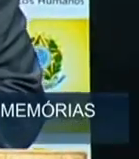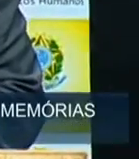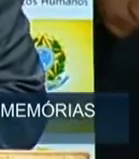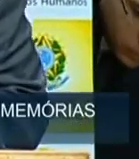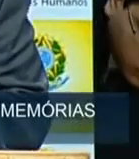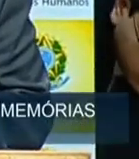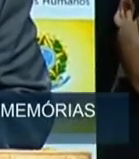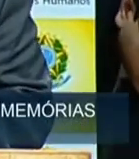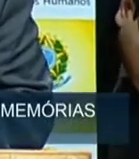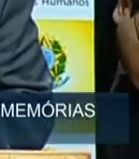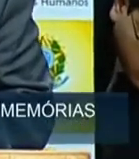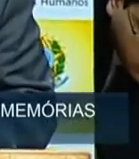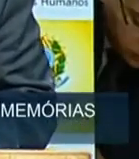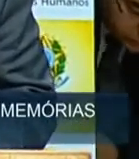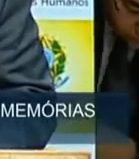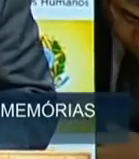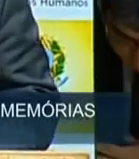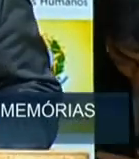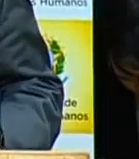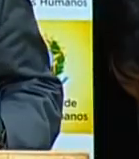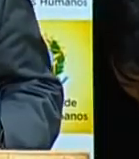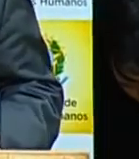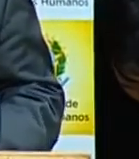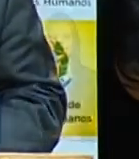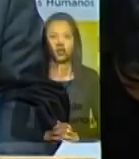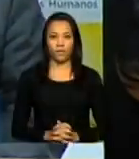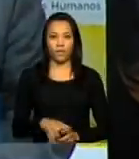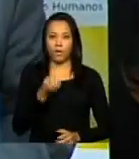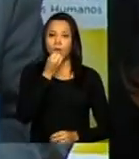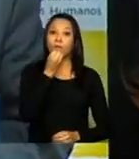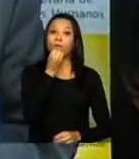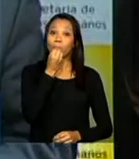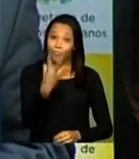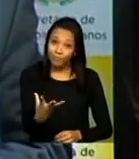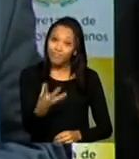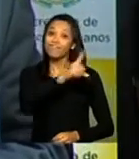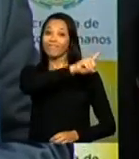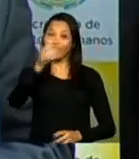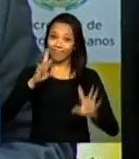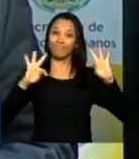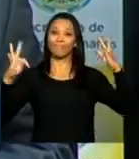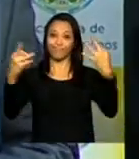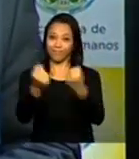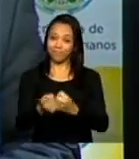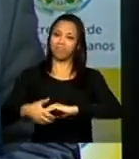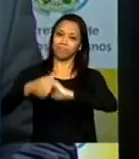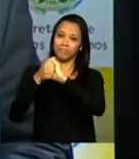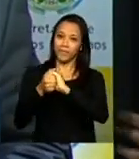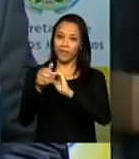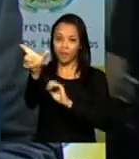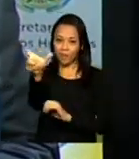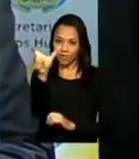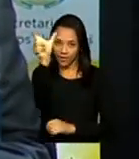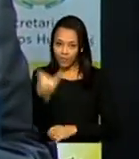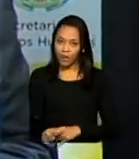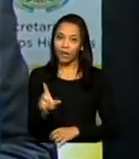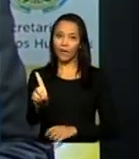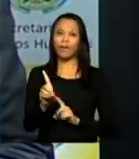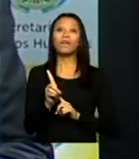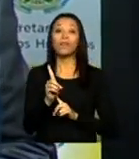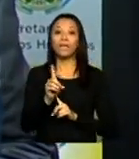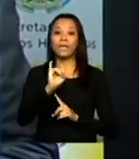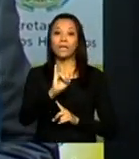Bom dia a todos, a todas. Eu queria saudar aqui a ministra Ideli Salvat, que é responsável por essa